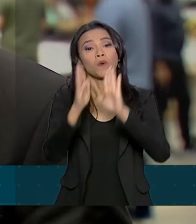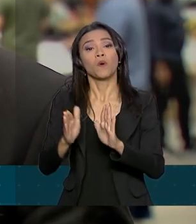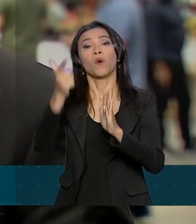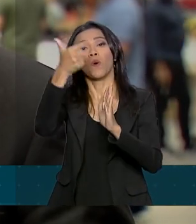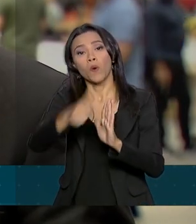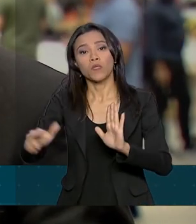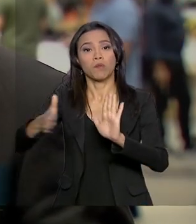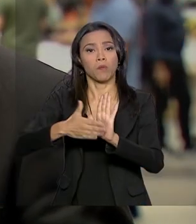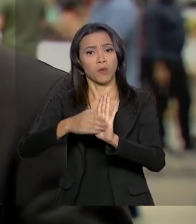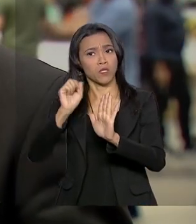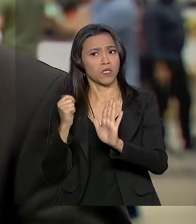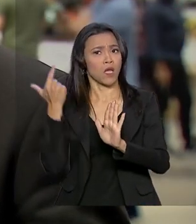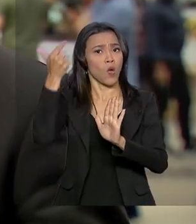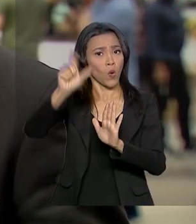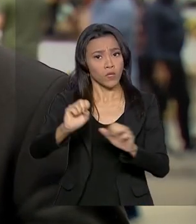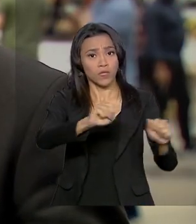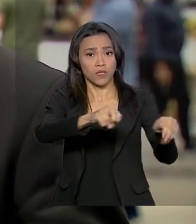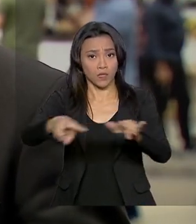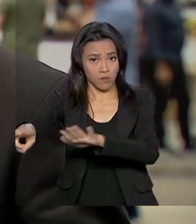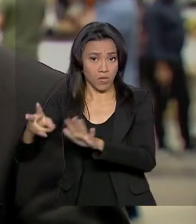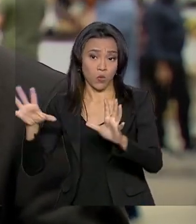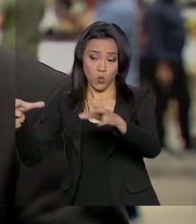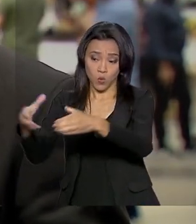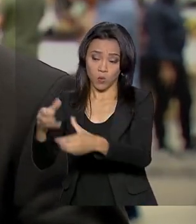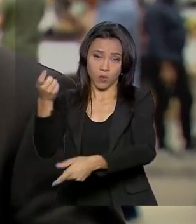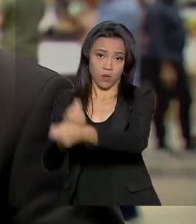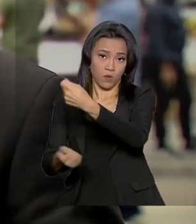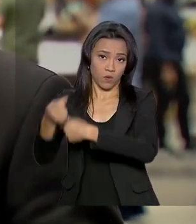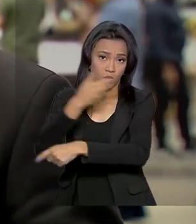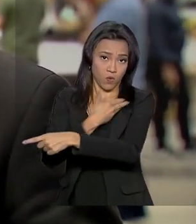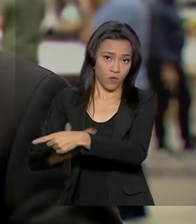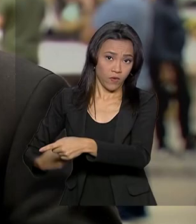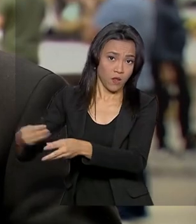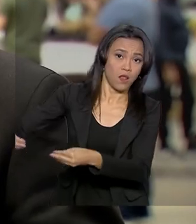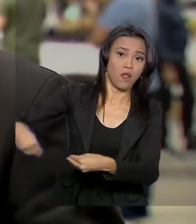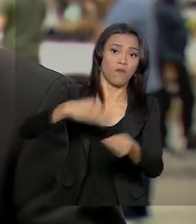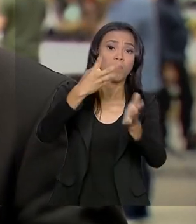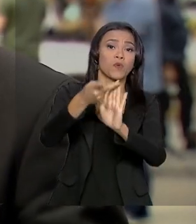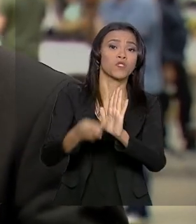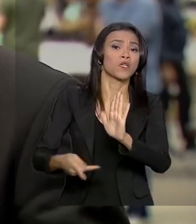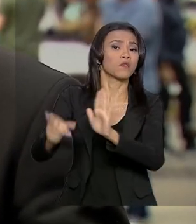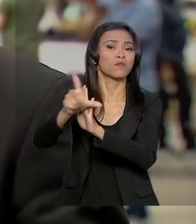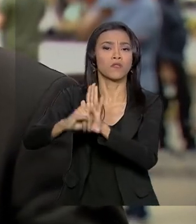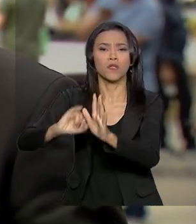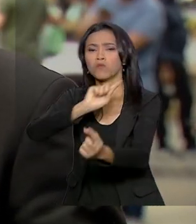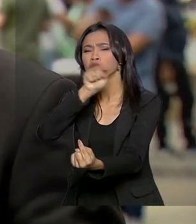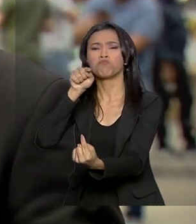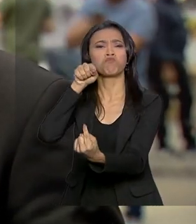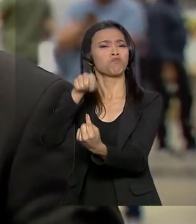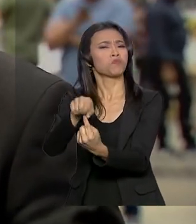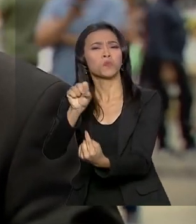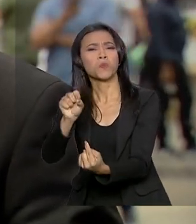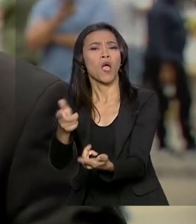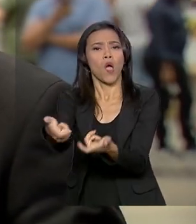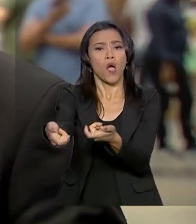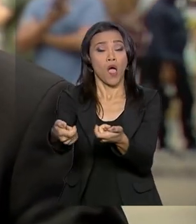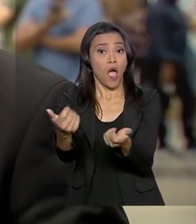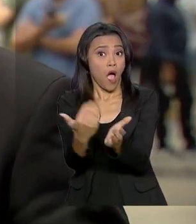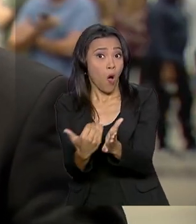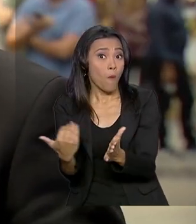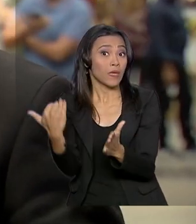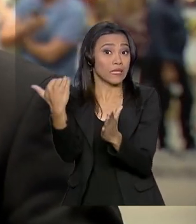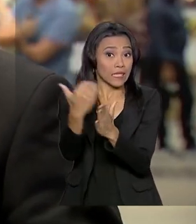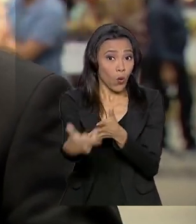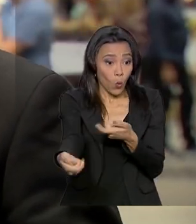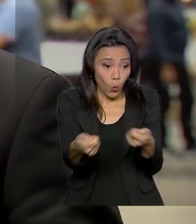próxima semana, a equipe econômica deve enviar ao Congresso Nacional projetos de lei para aumentar o controle dos gastos públicos,